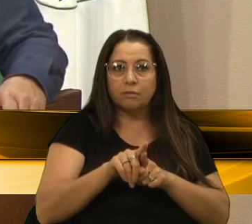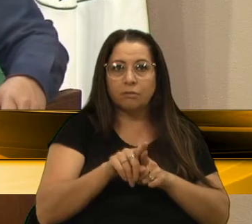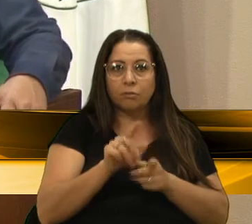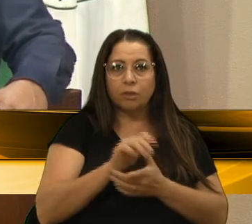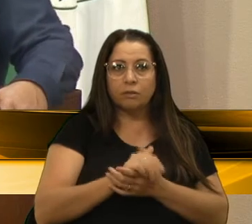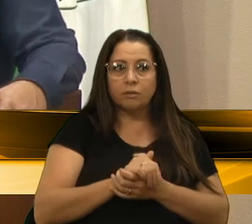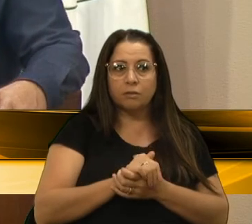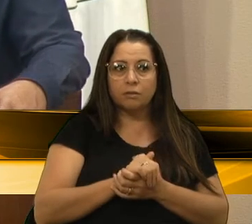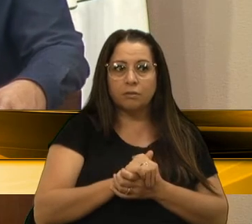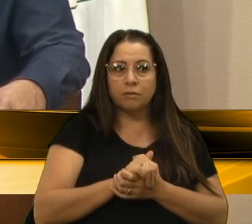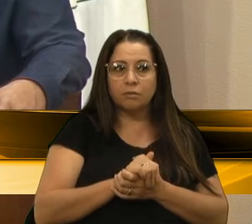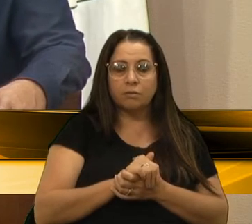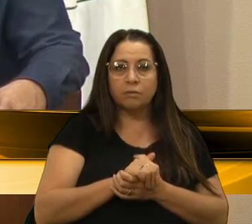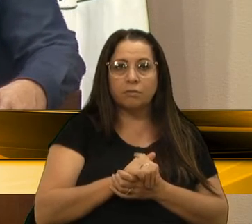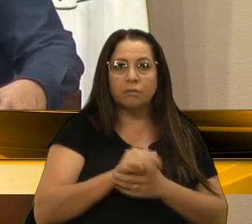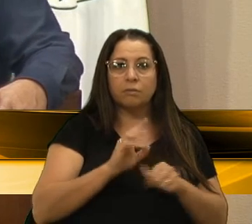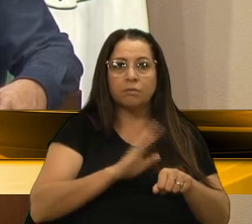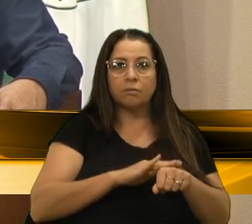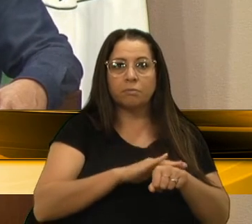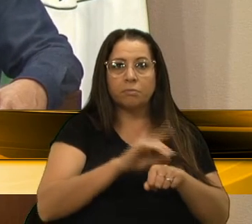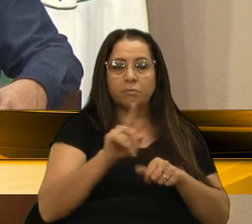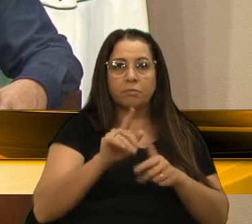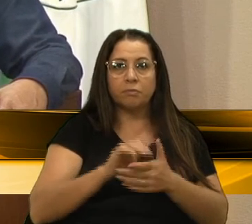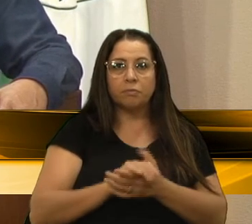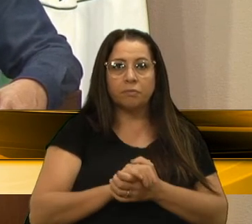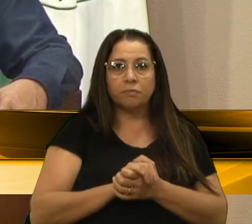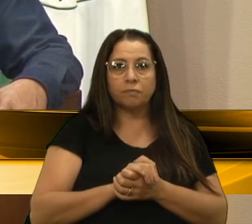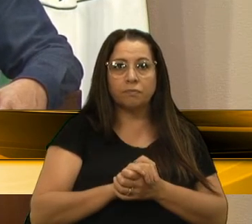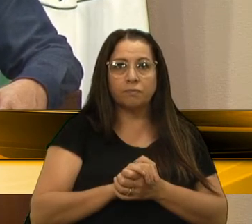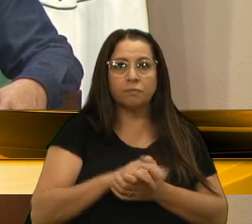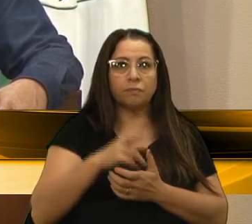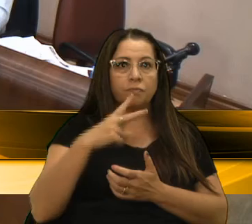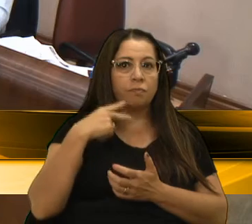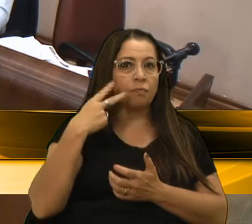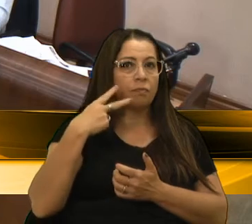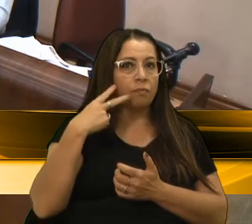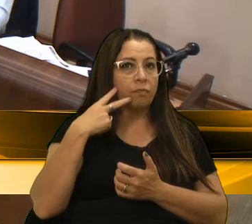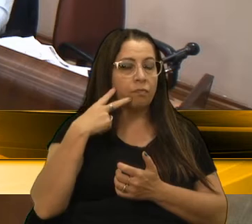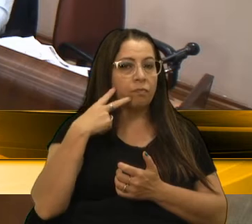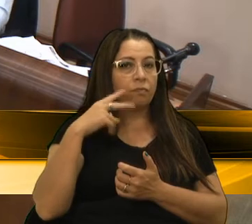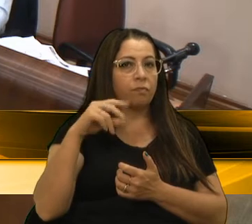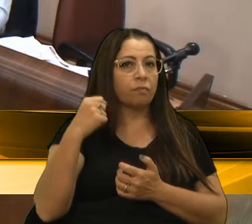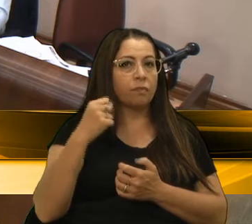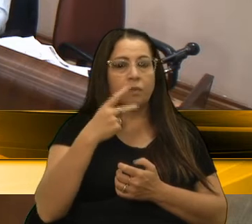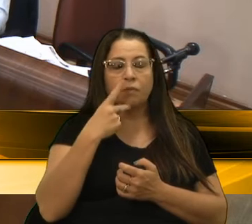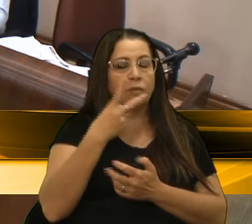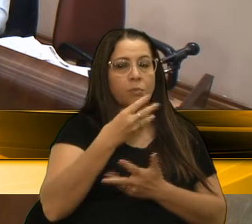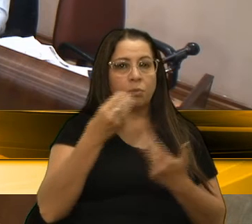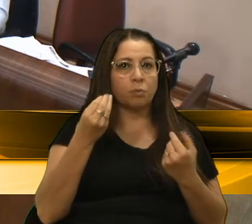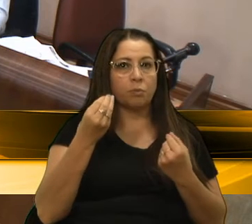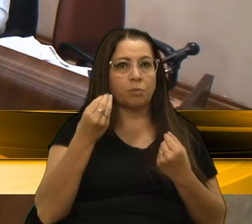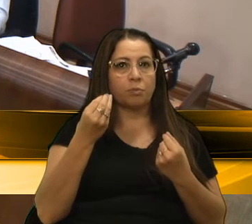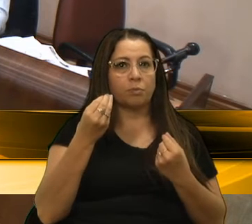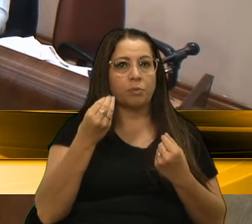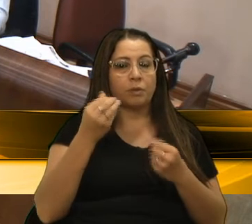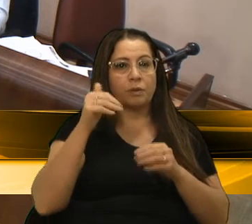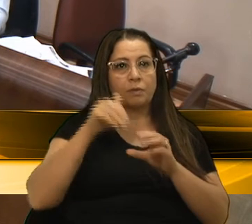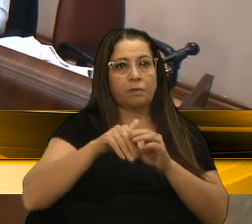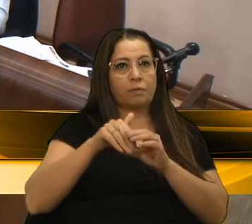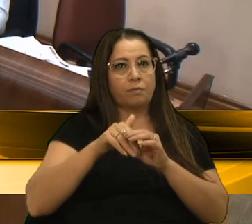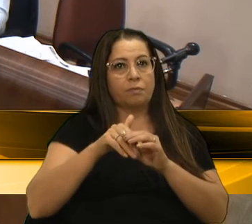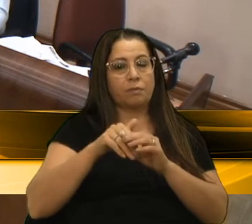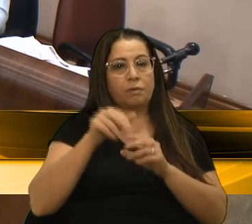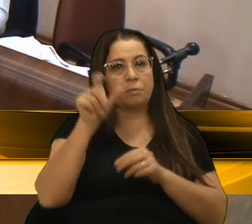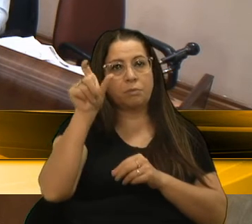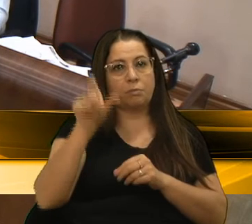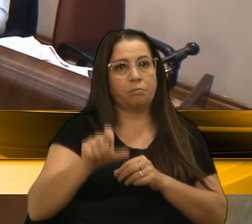Uma parte, vereador. Já de imediato, vereador Kiko. Vereador, não precisa a gente falar muito, se as urnas dizem que o senhor é uma